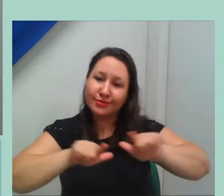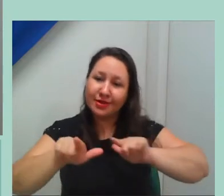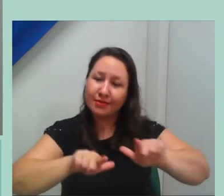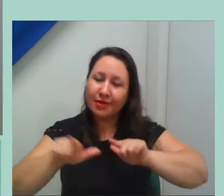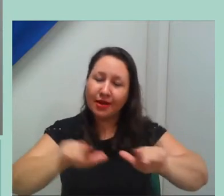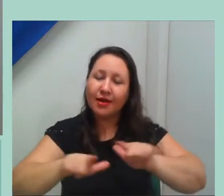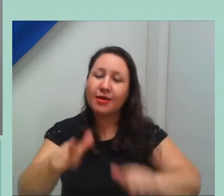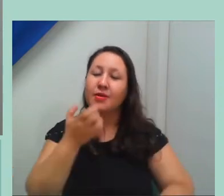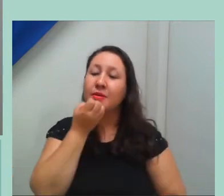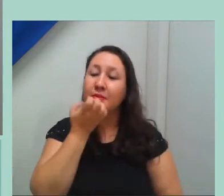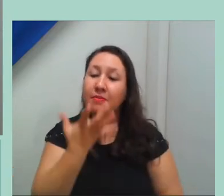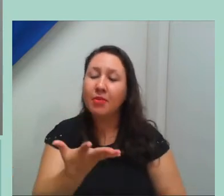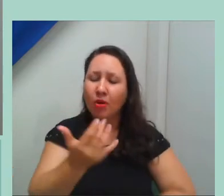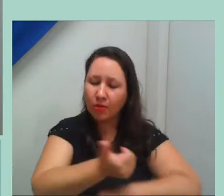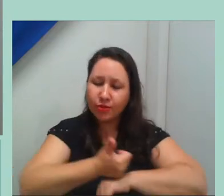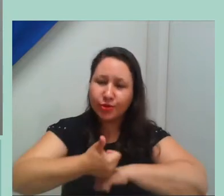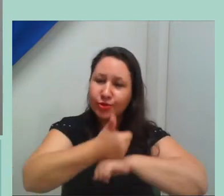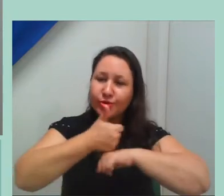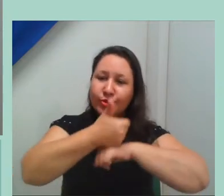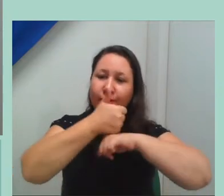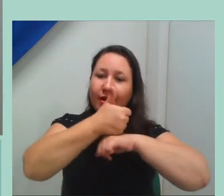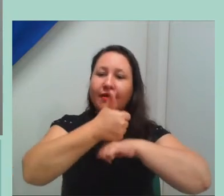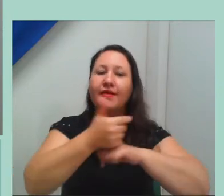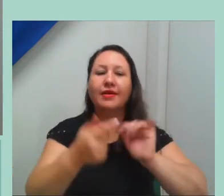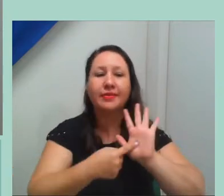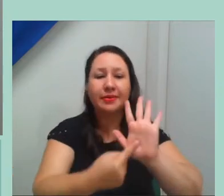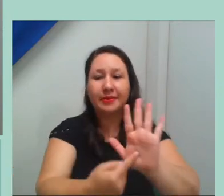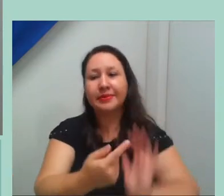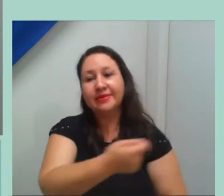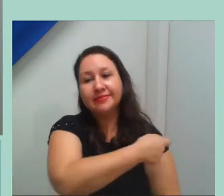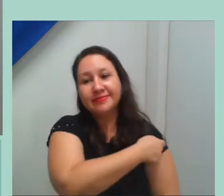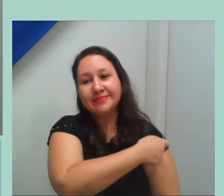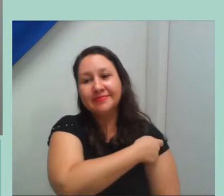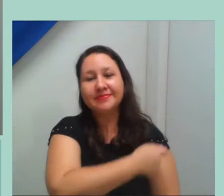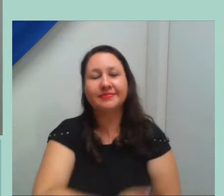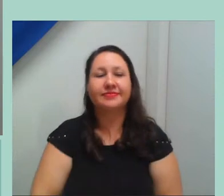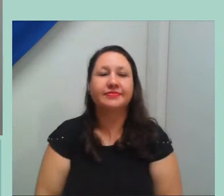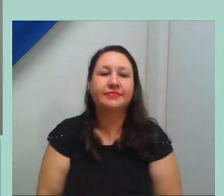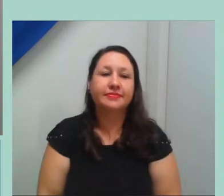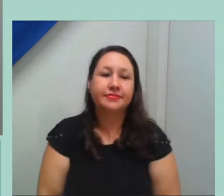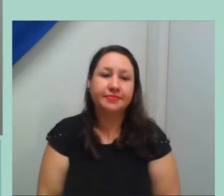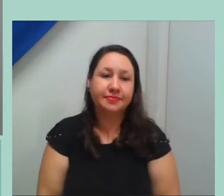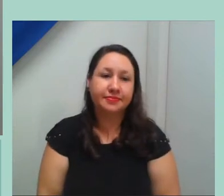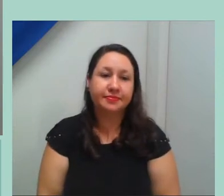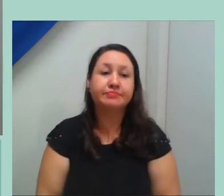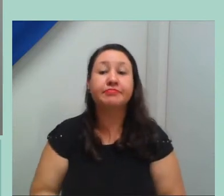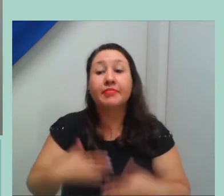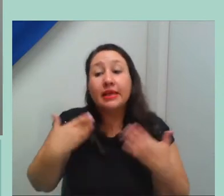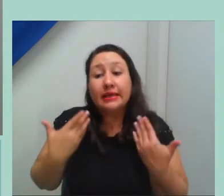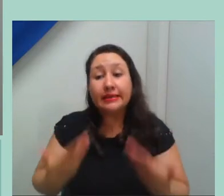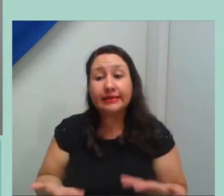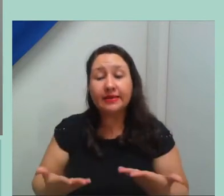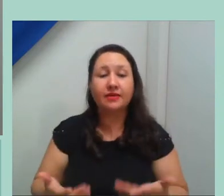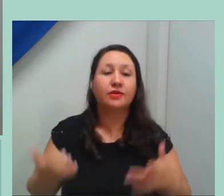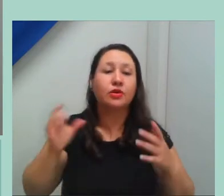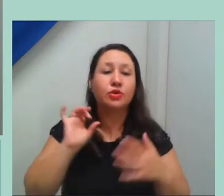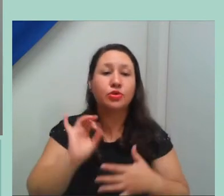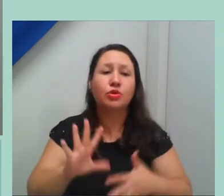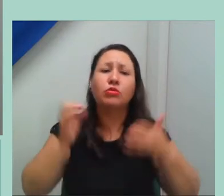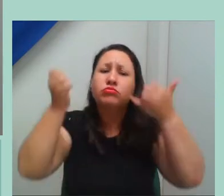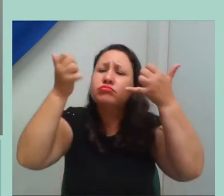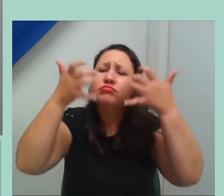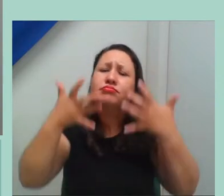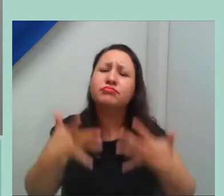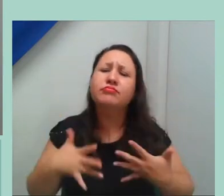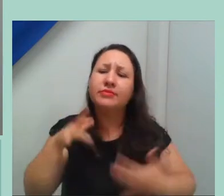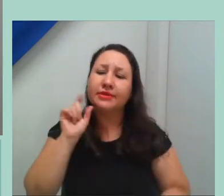os nossos alunos, que é o serviço público de qualidade. Então, só frisar, né, que o professor